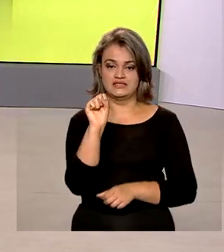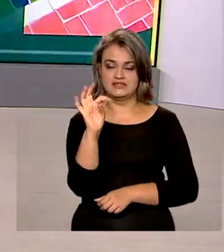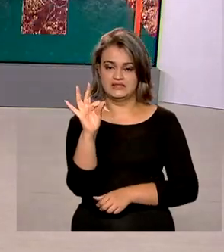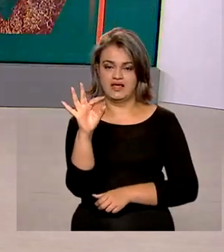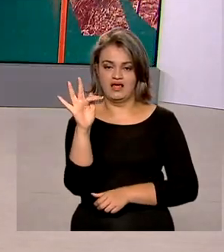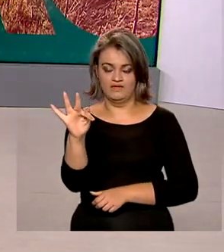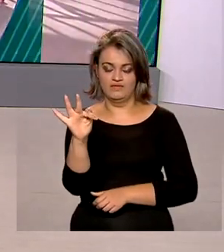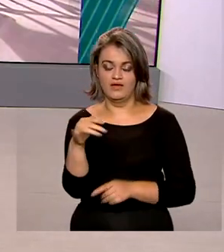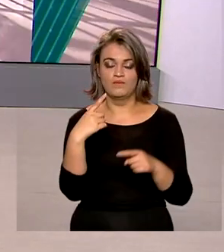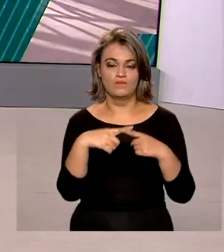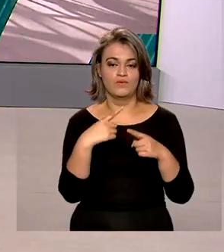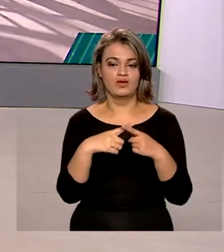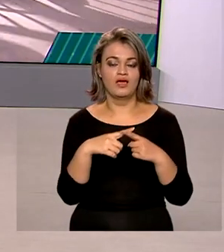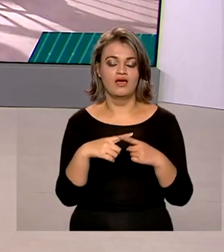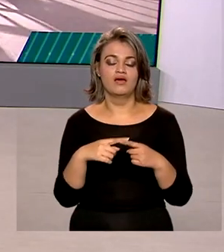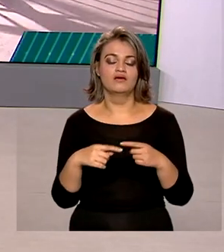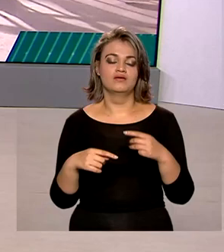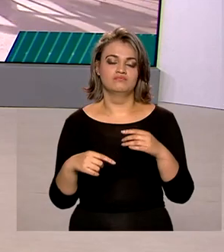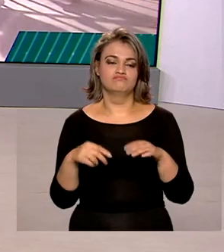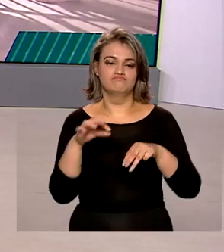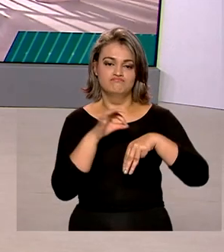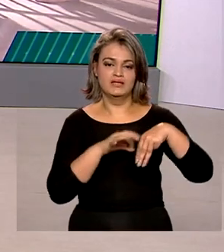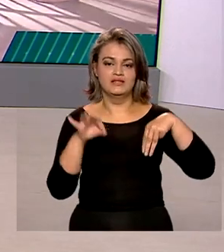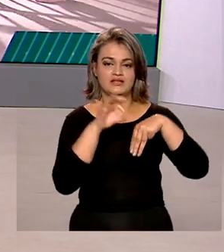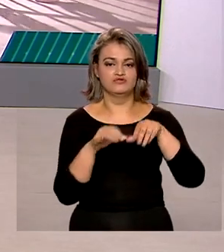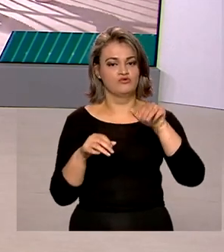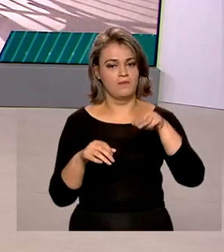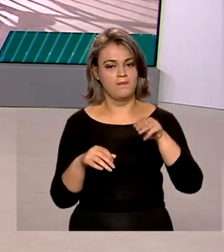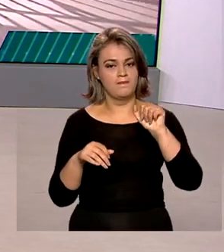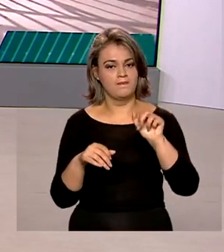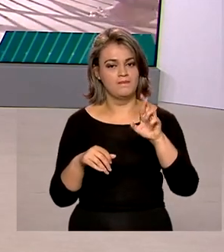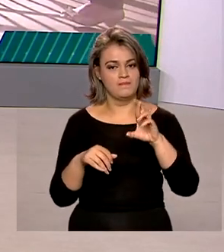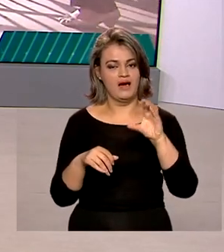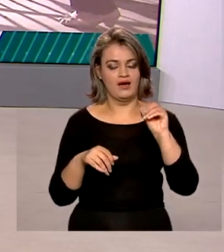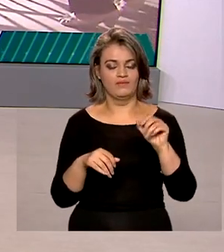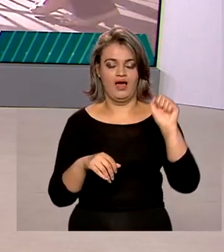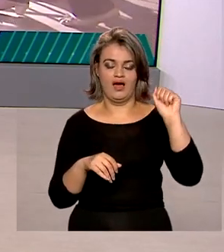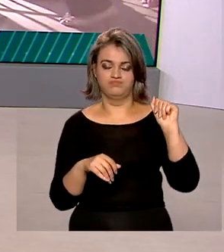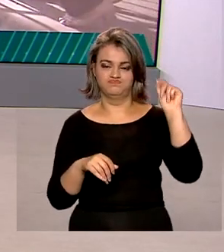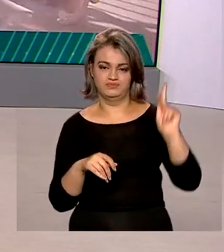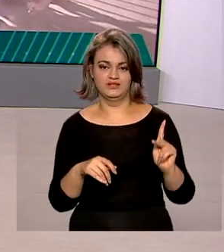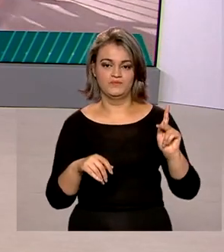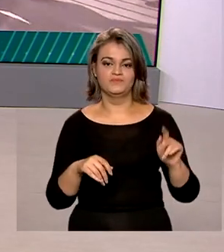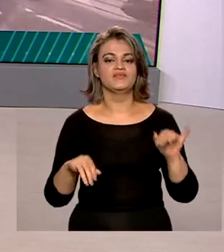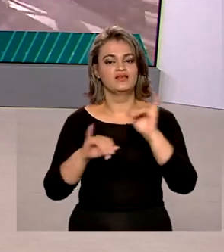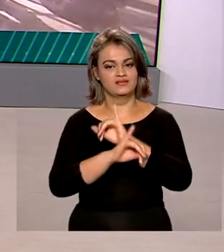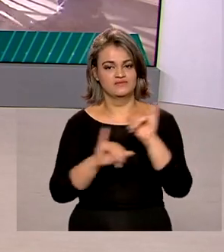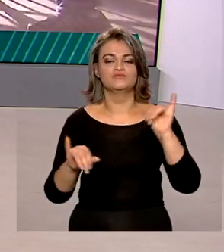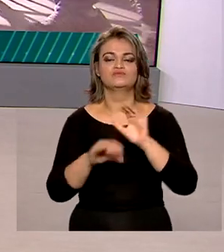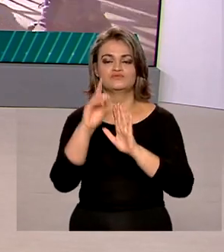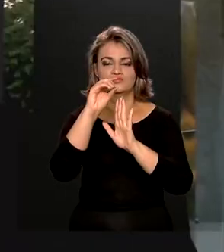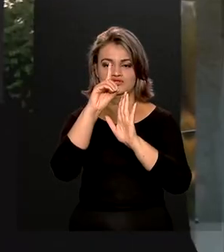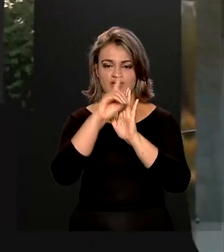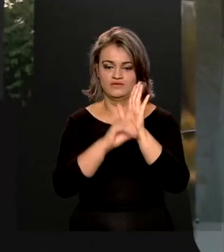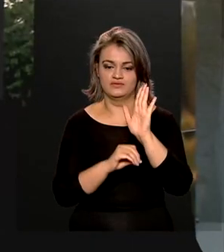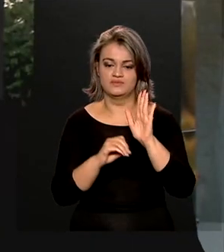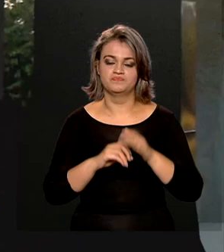com a aposentadoria do ministro Marco Aurélio Melo. A indicação foi publicada hoje no Diário Oficial.